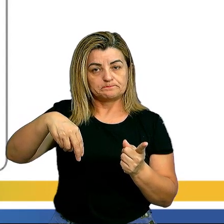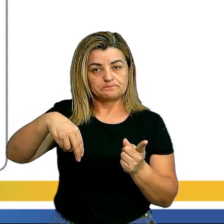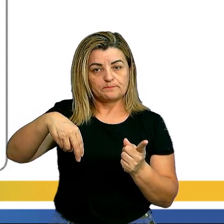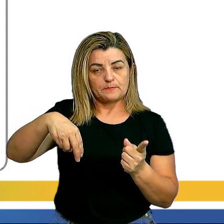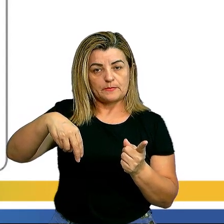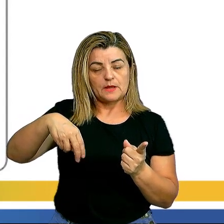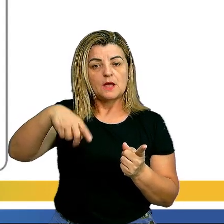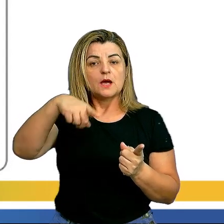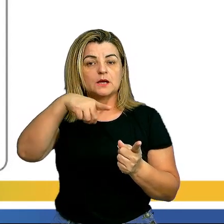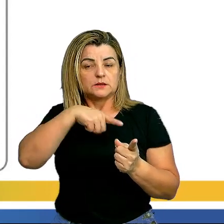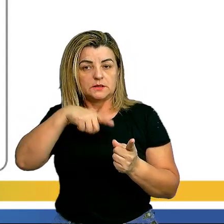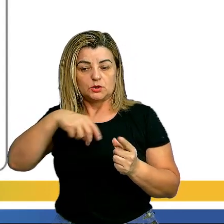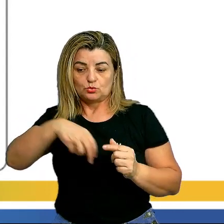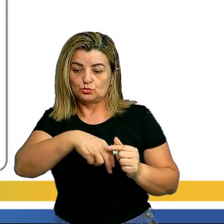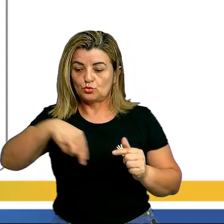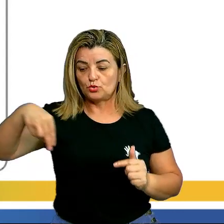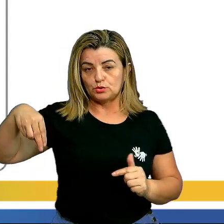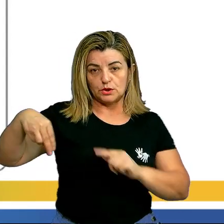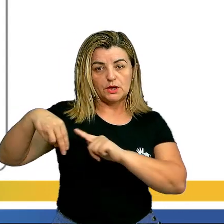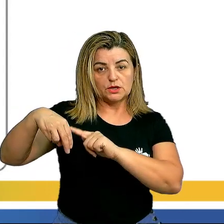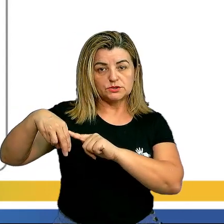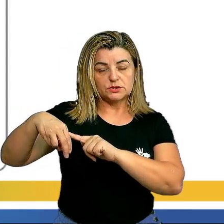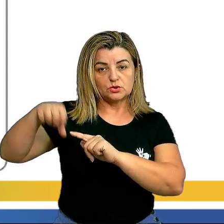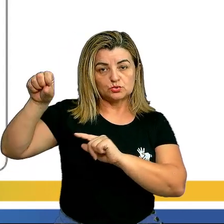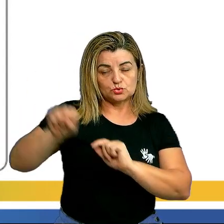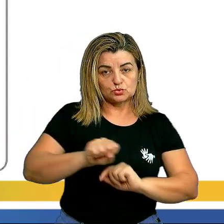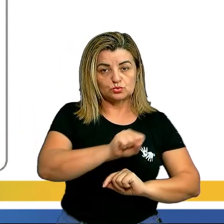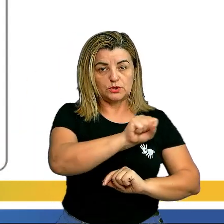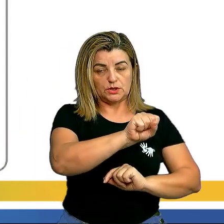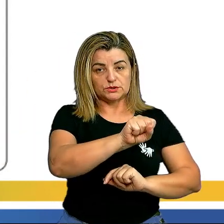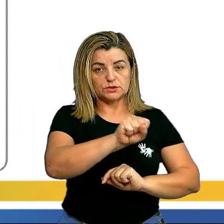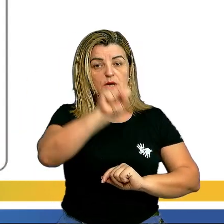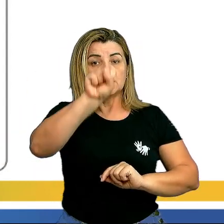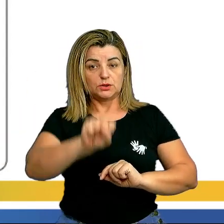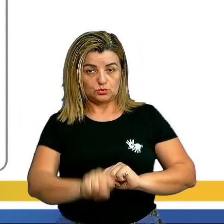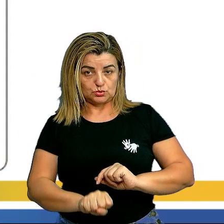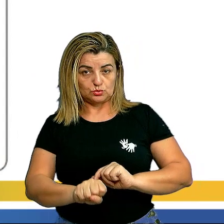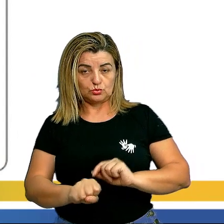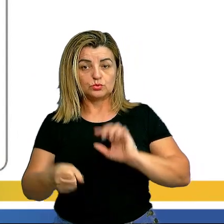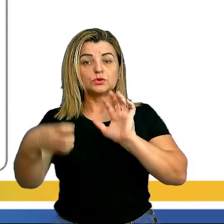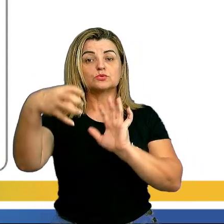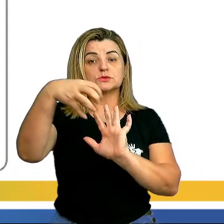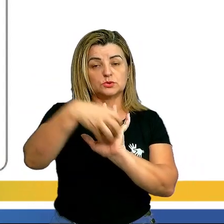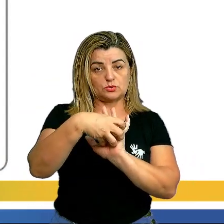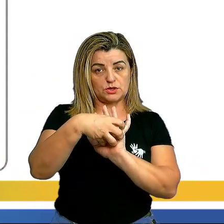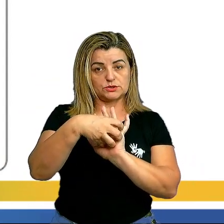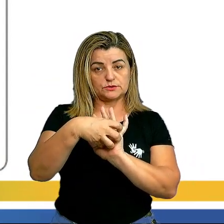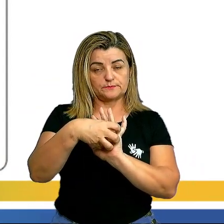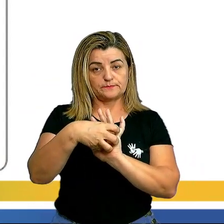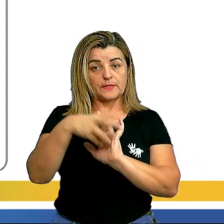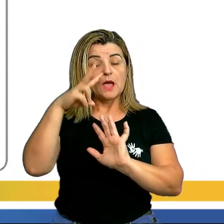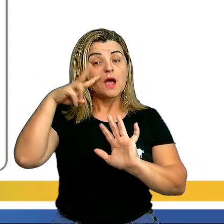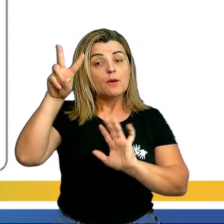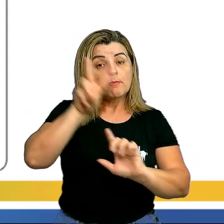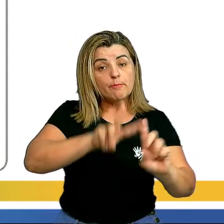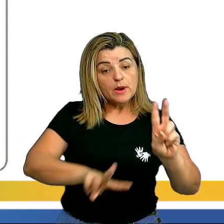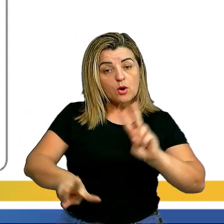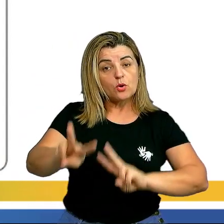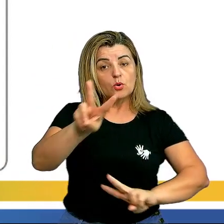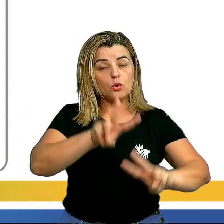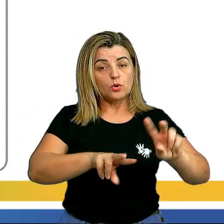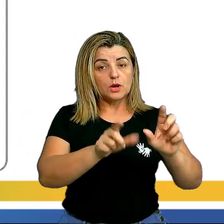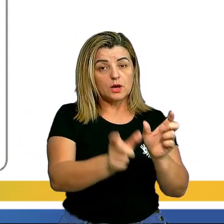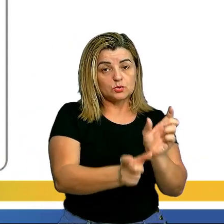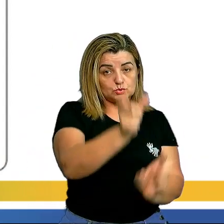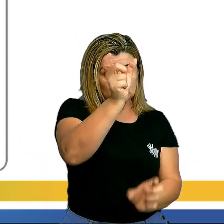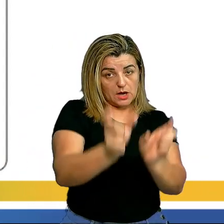temos o nordeste, temos o sudeste, temos o sul e o centro-oeste. Mas pra gente olhar bem esse gráfico